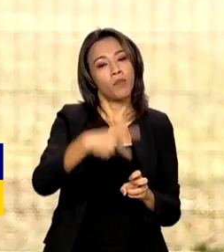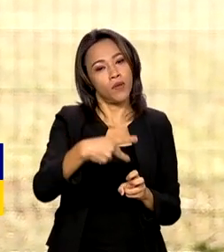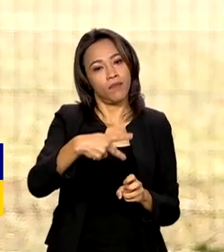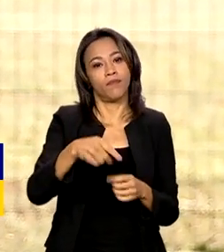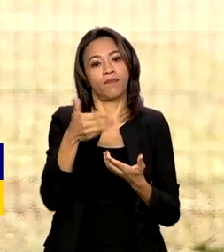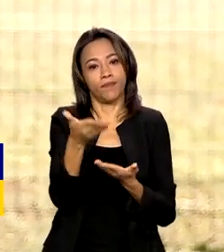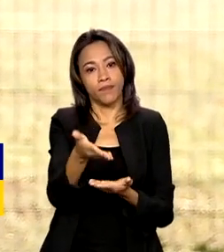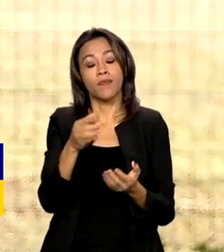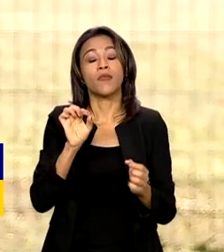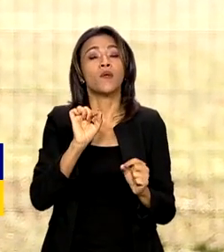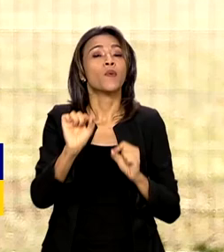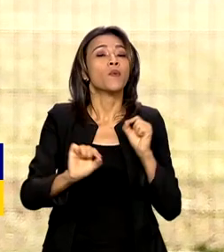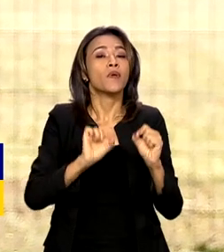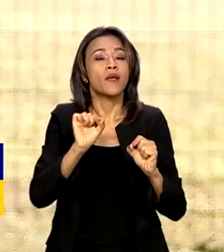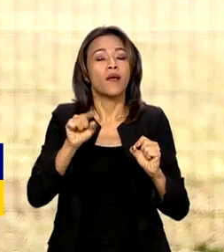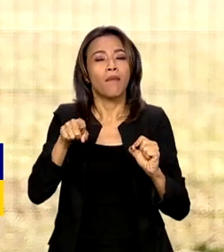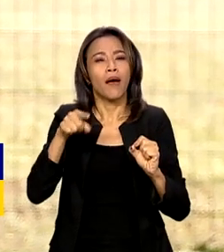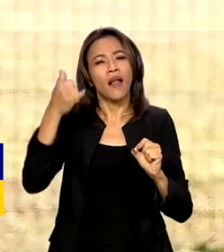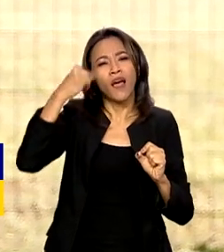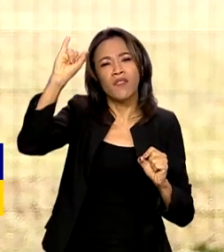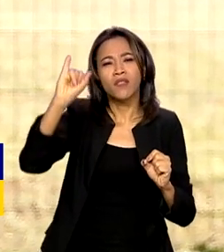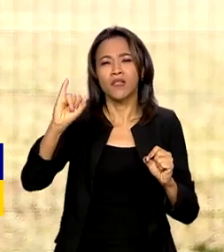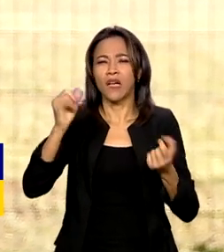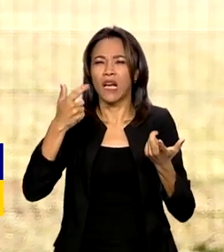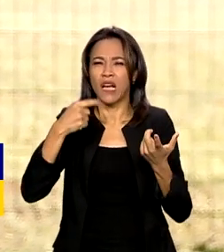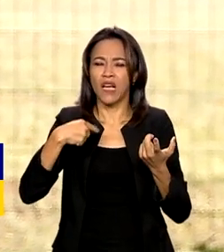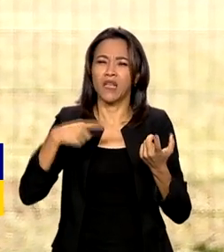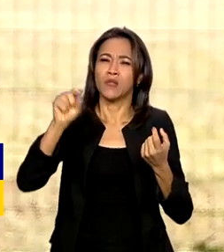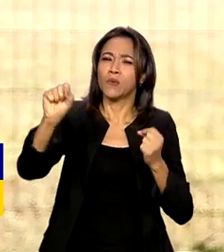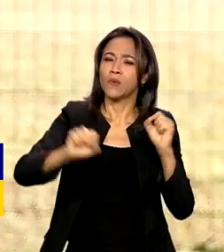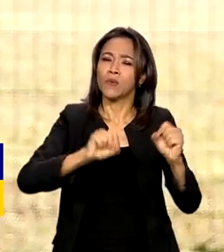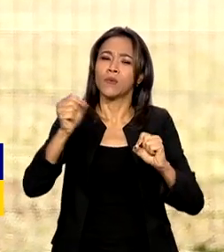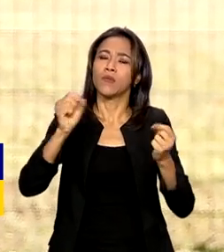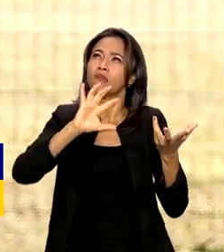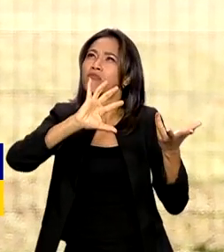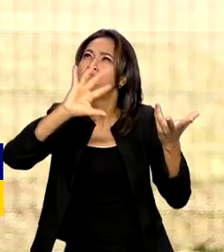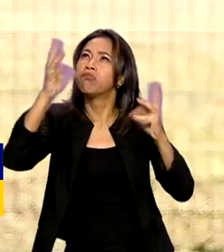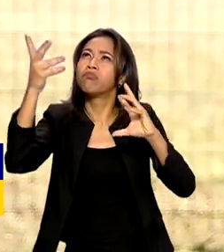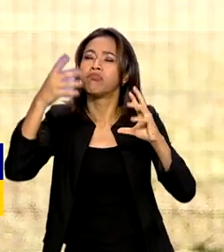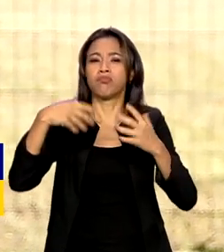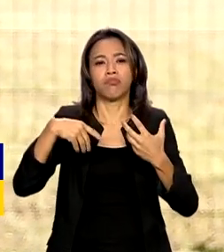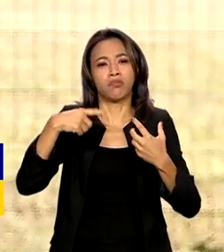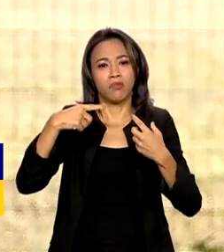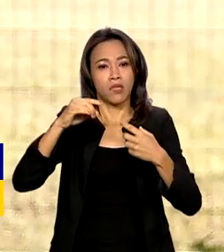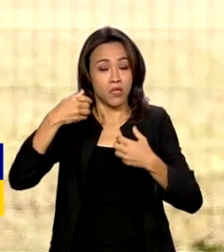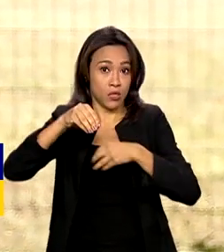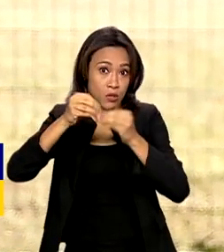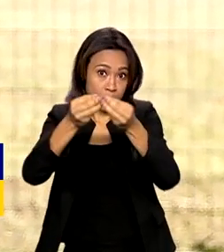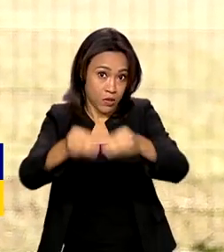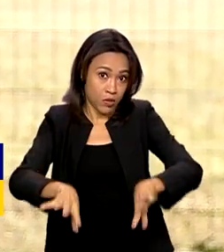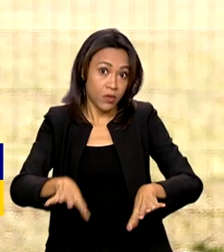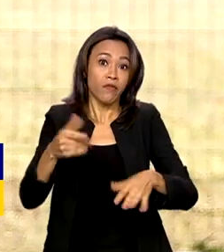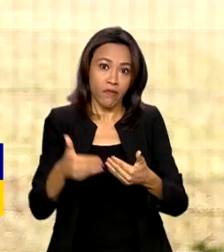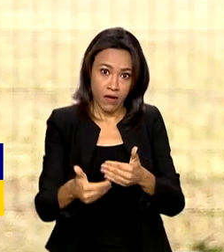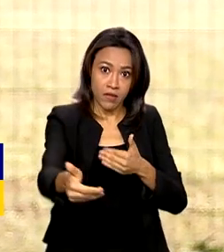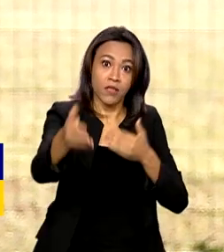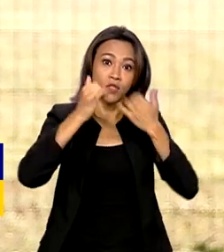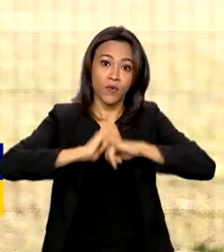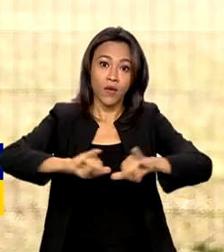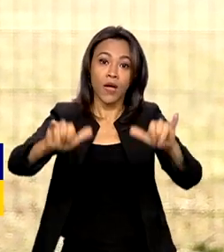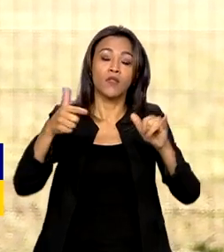do país em combater as mudanças climáticas. Os resultados devem ser divulgados em 2025,